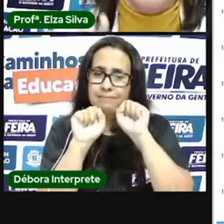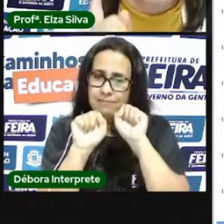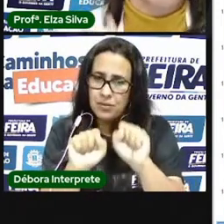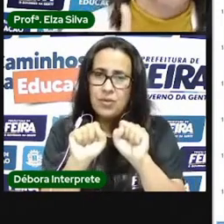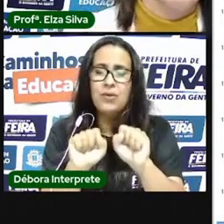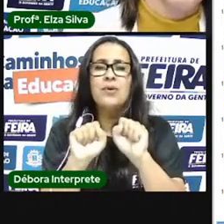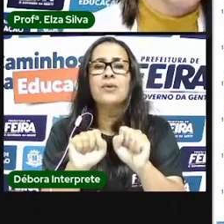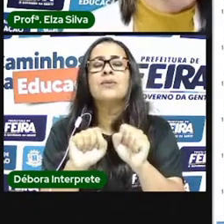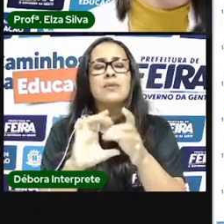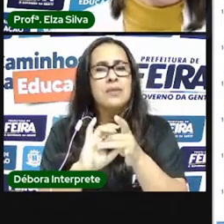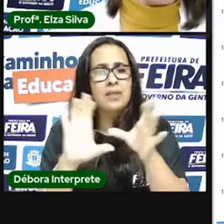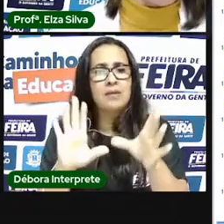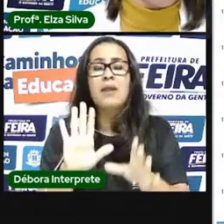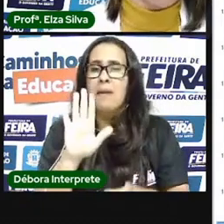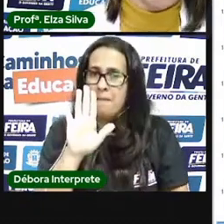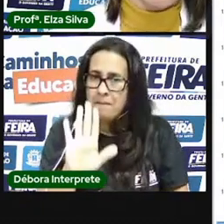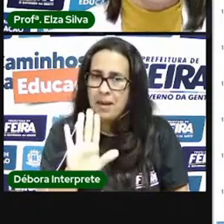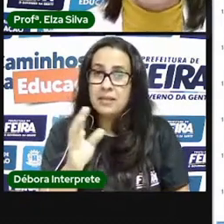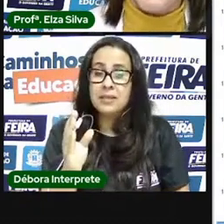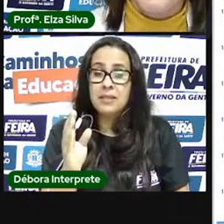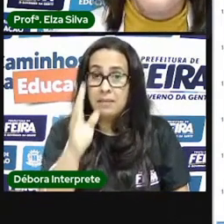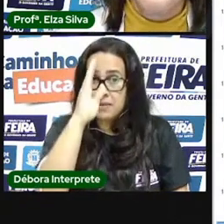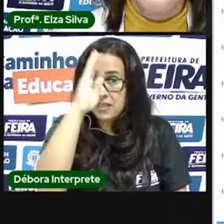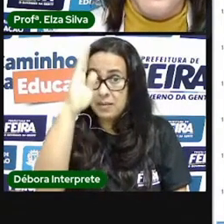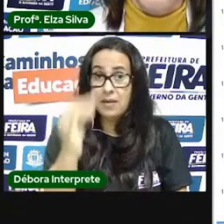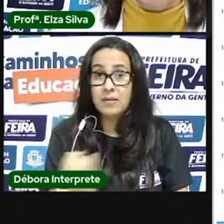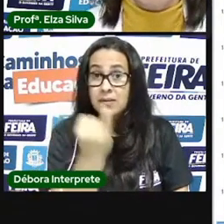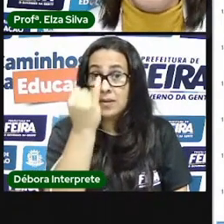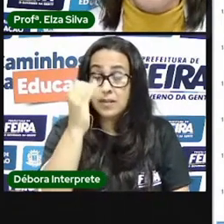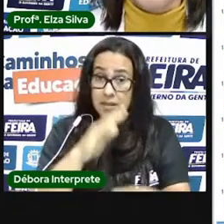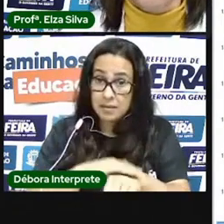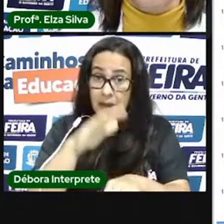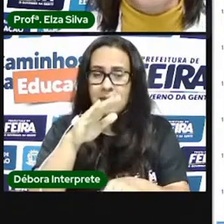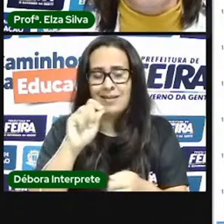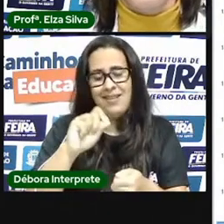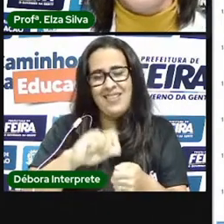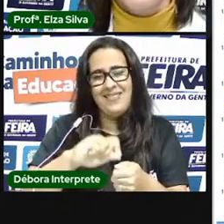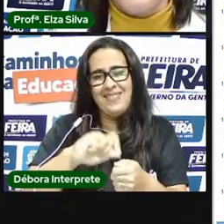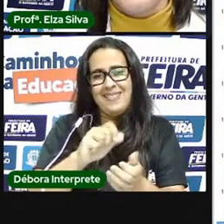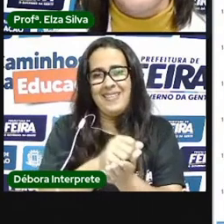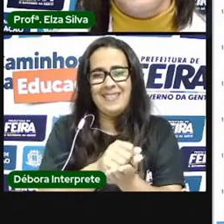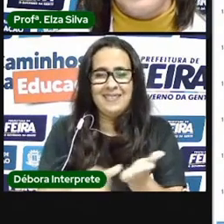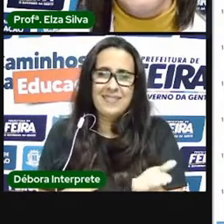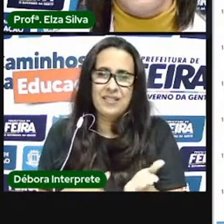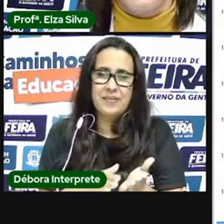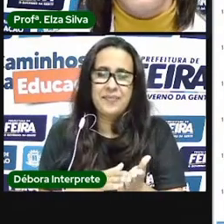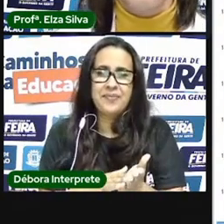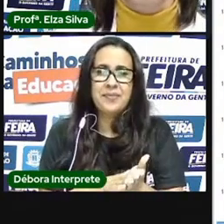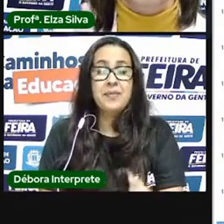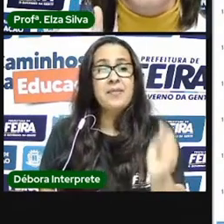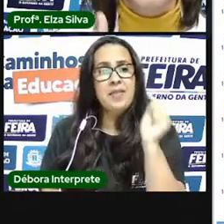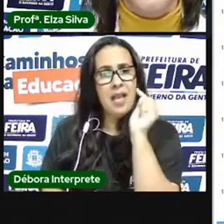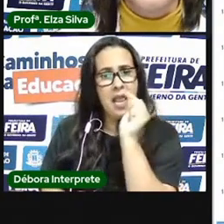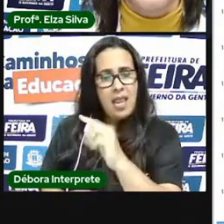mas não deixe de fazer está certo? no primeiro contato que você tiver com a sua professora da escola